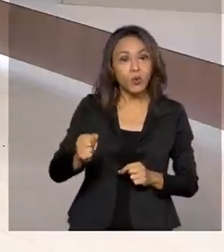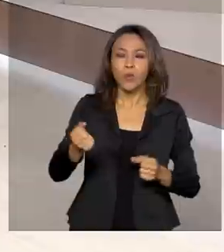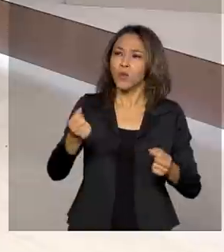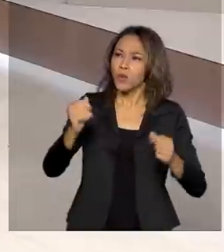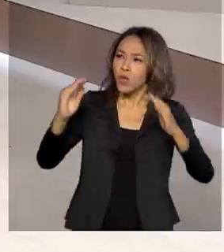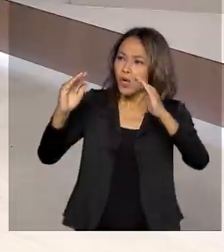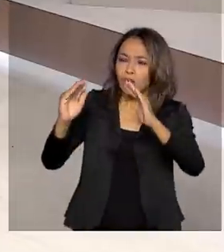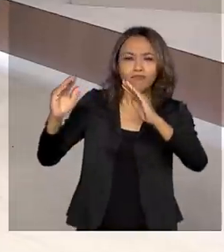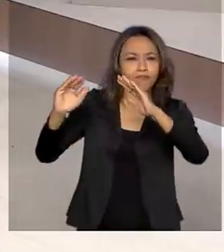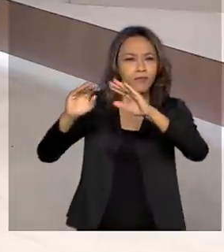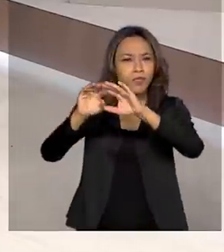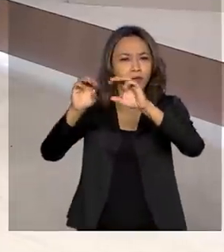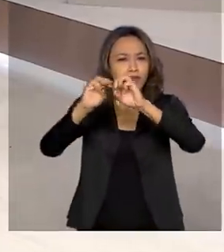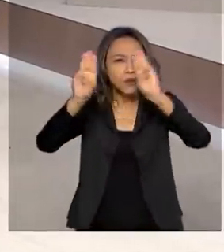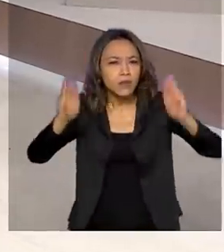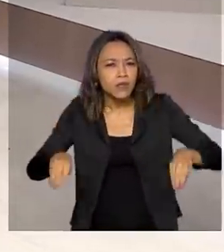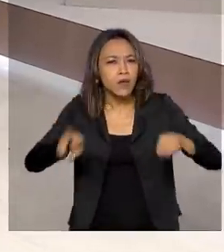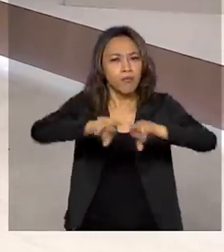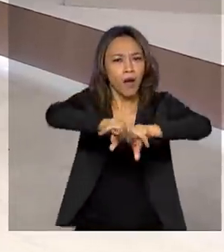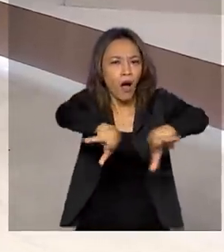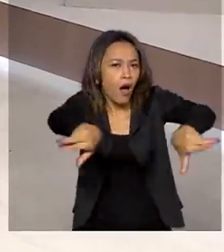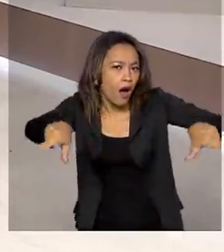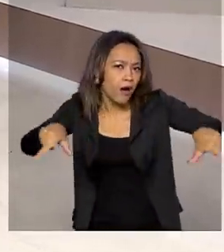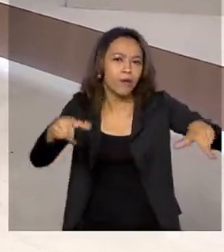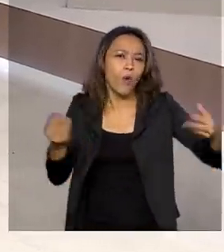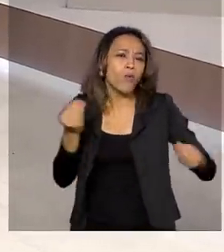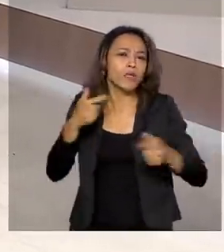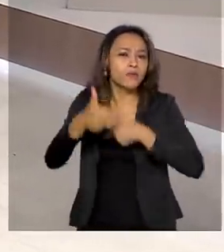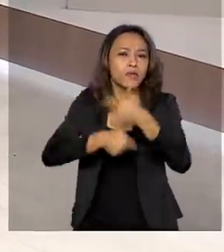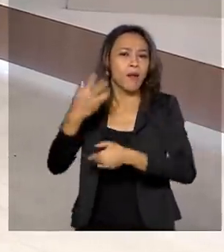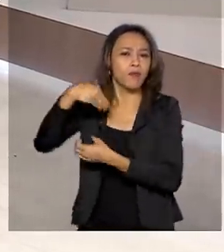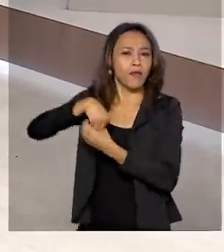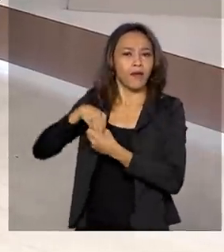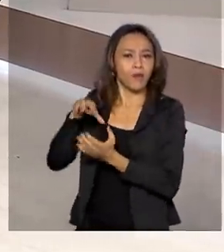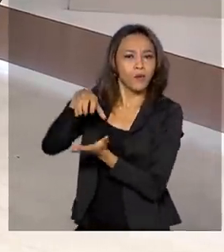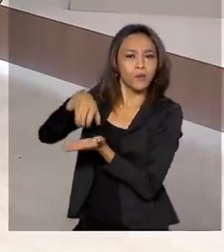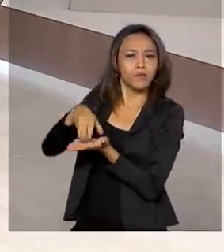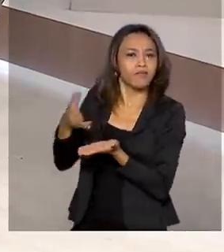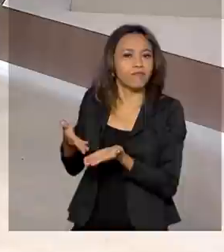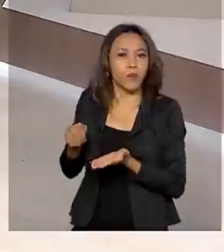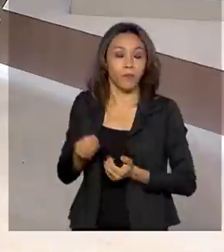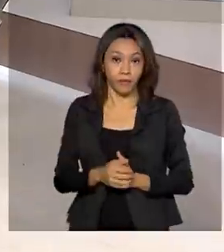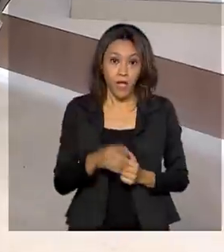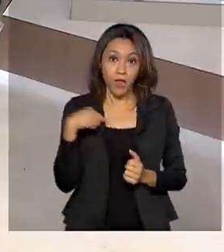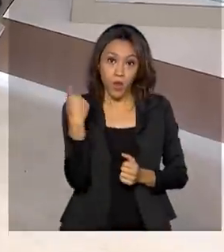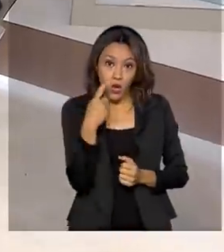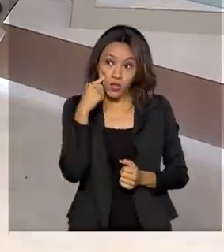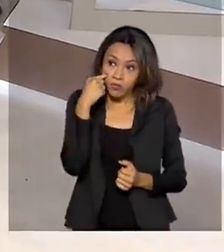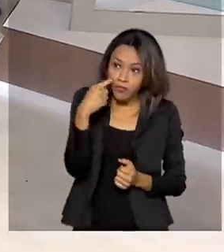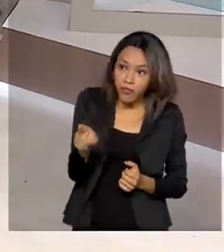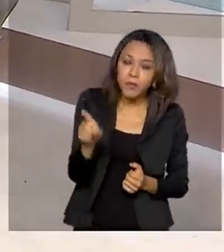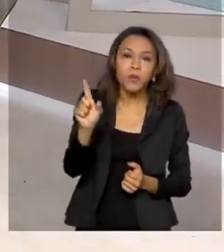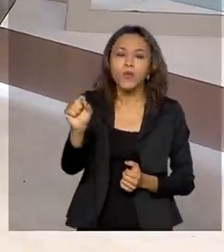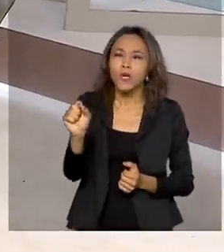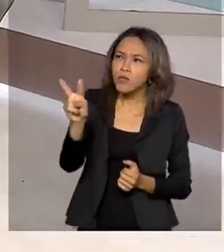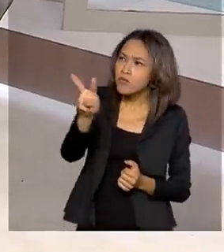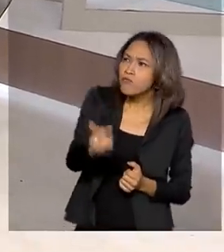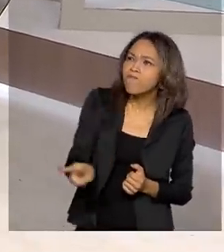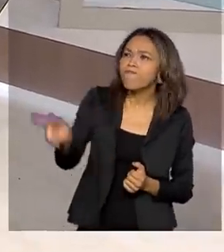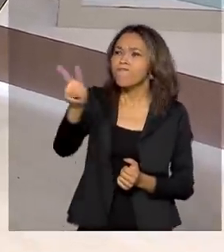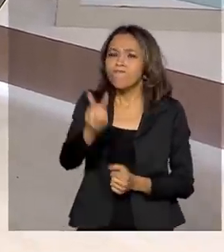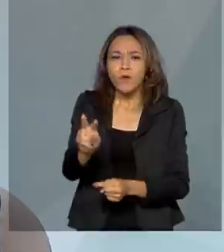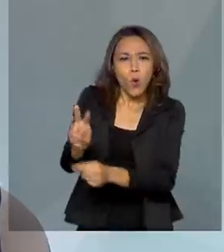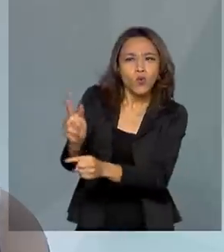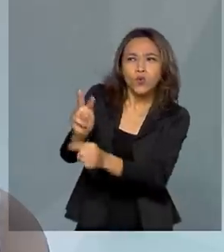trabalho ali no IFAM? A gente está fazendo, Paulo, um diagnóstico agora do estado de conservação de